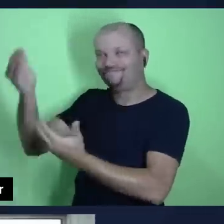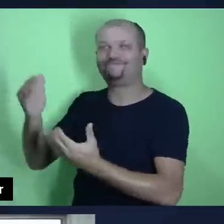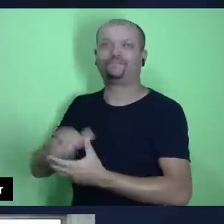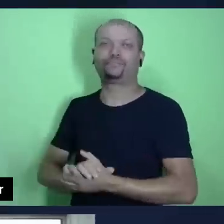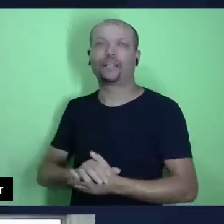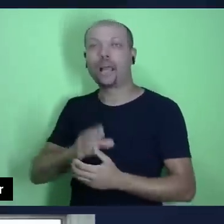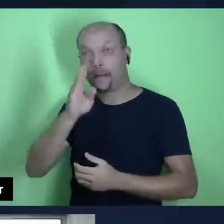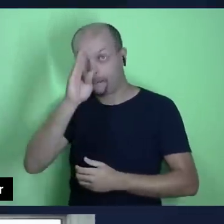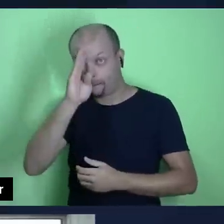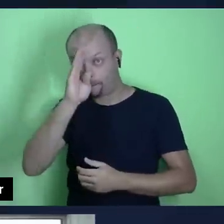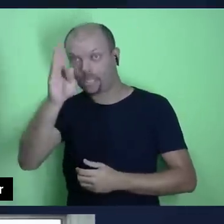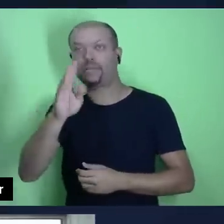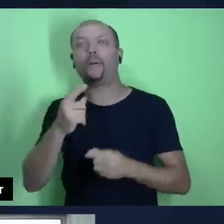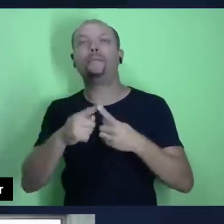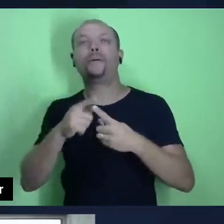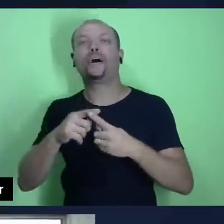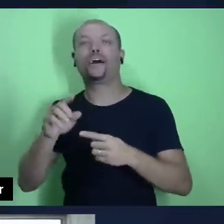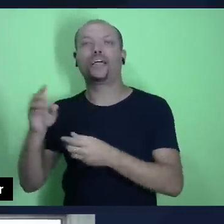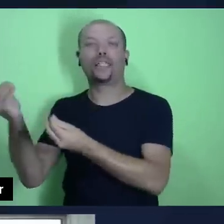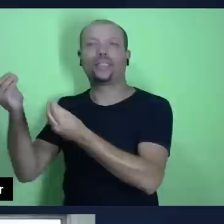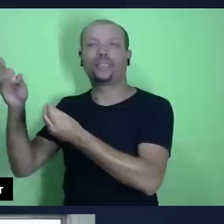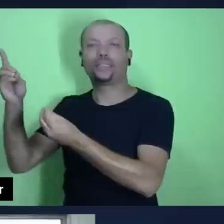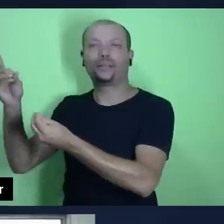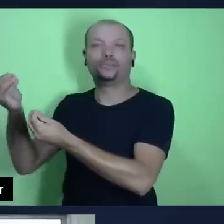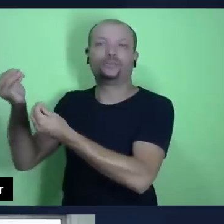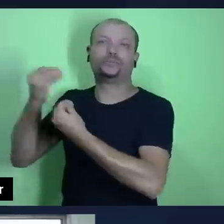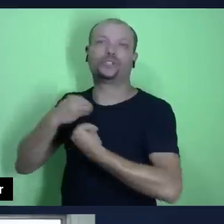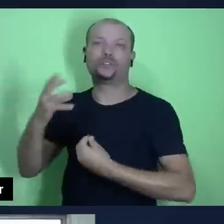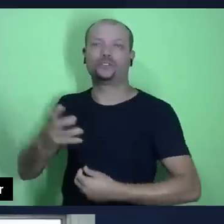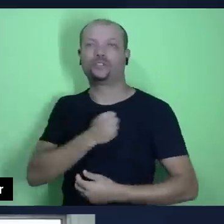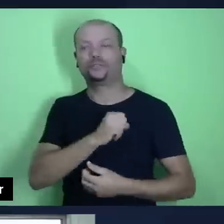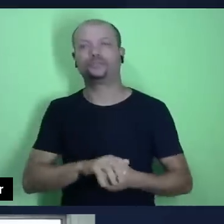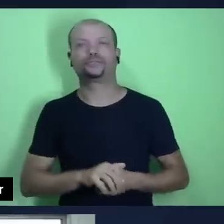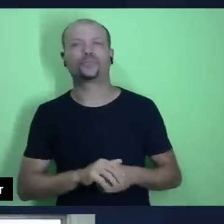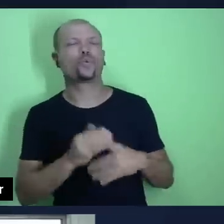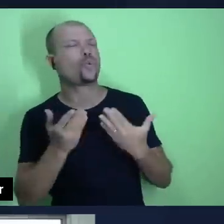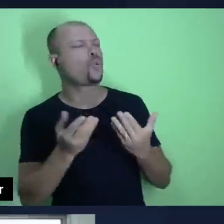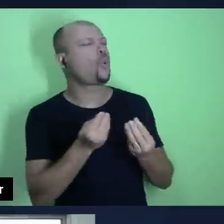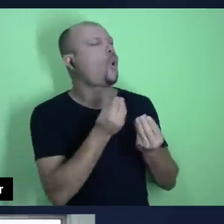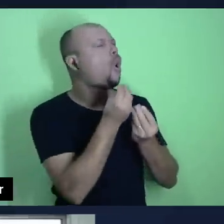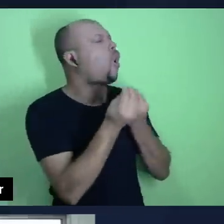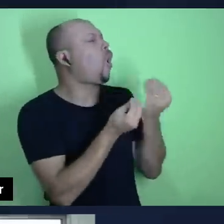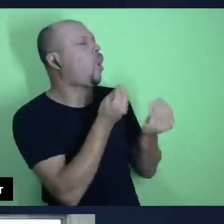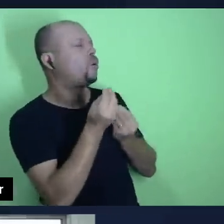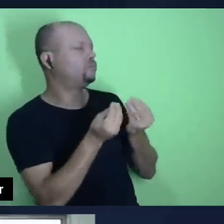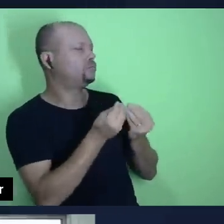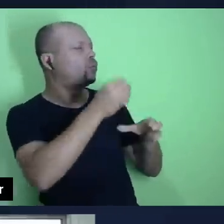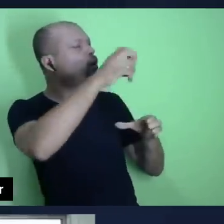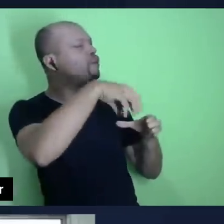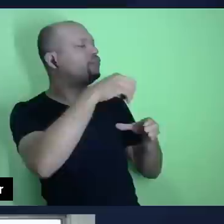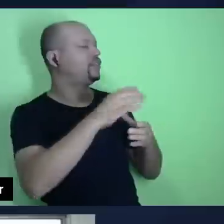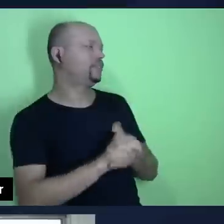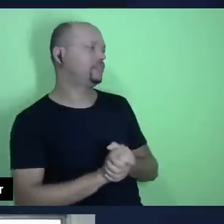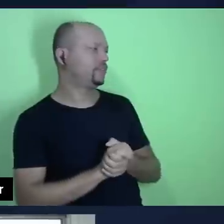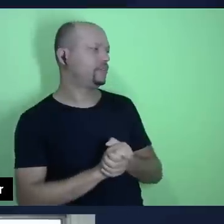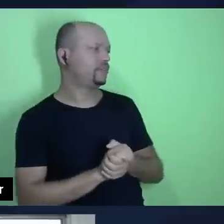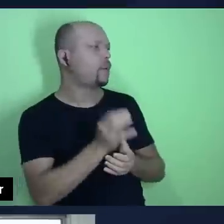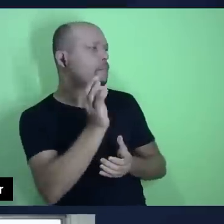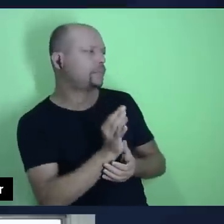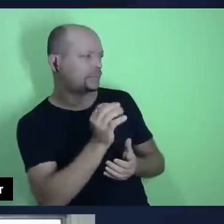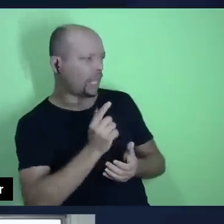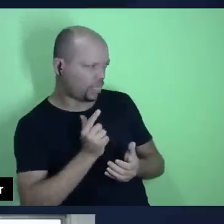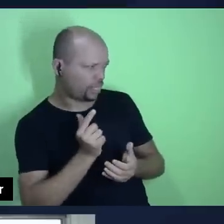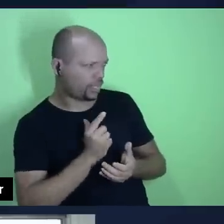salvação que Deus nos deu. E qual é a proporção das ofertas, pastor Isinaldo?